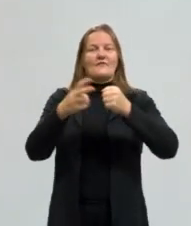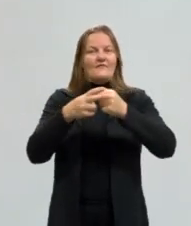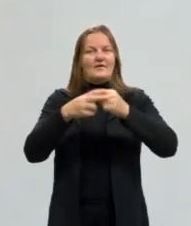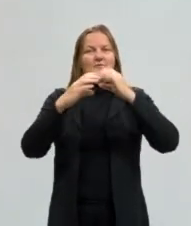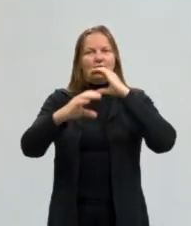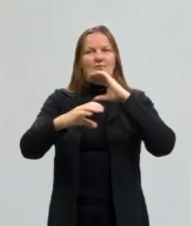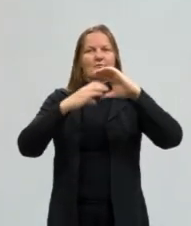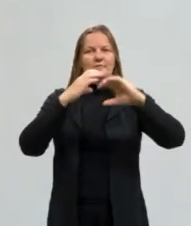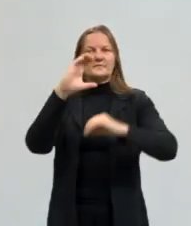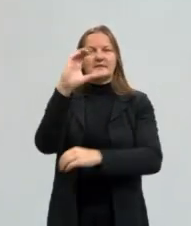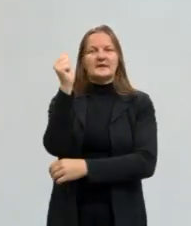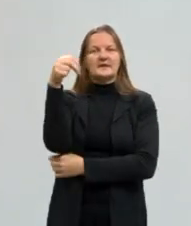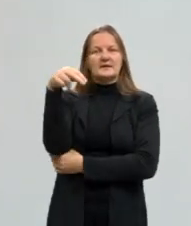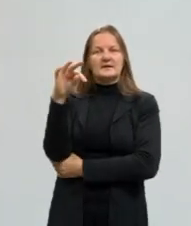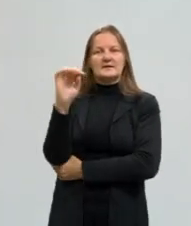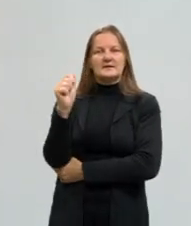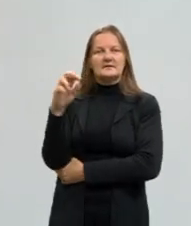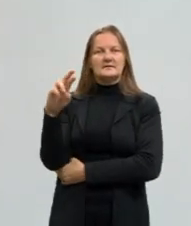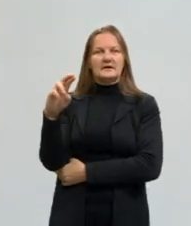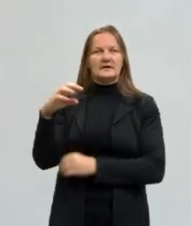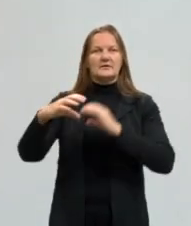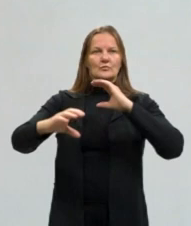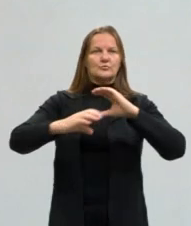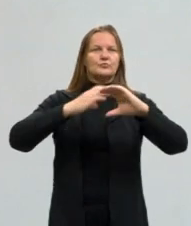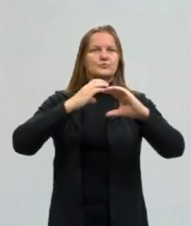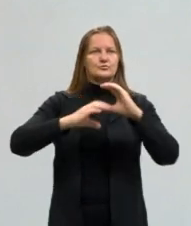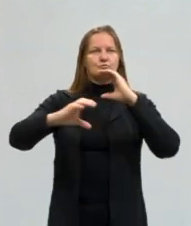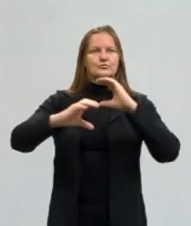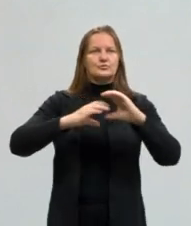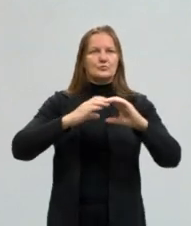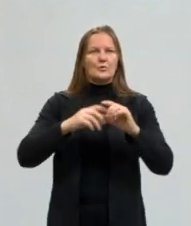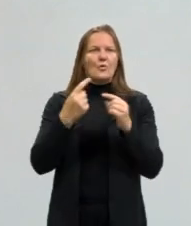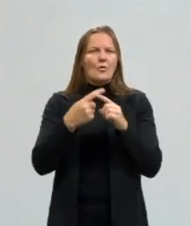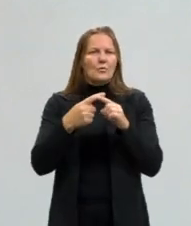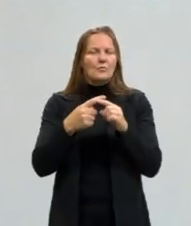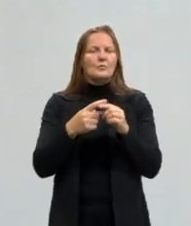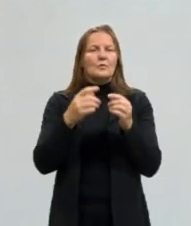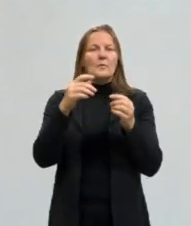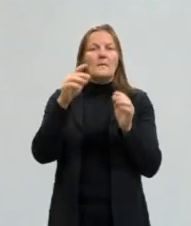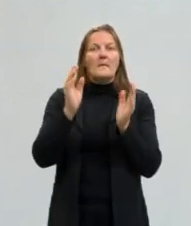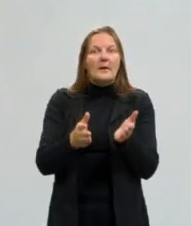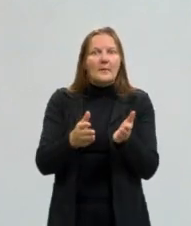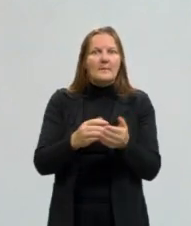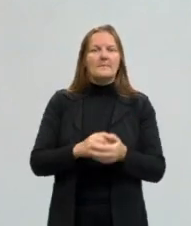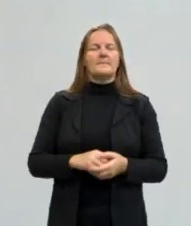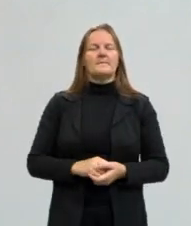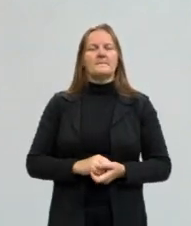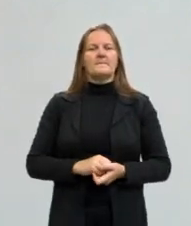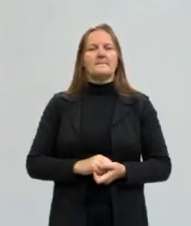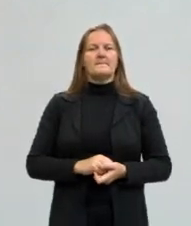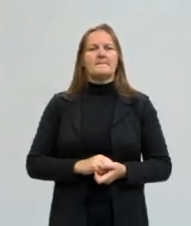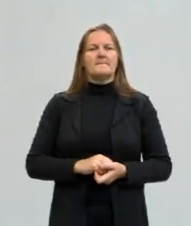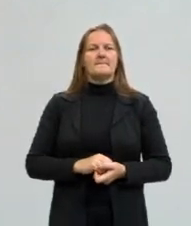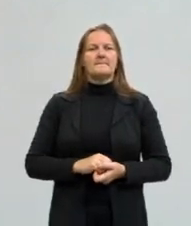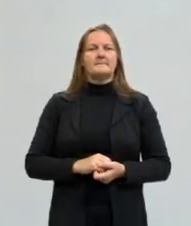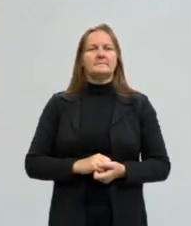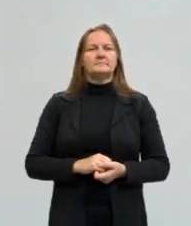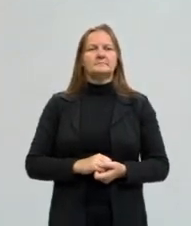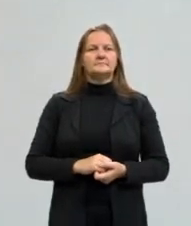para que vocês compreendam, vou conjugar já no presente do indicativo, aquele tempo das certezas. Então,